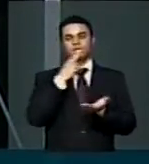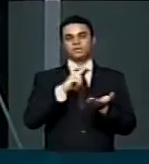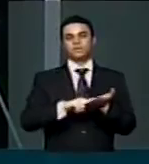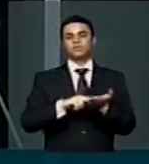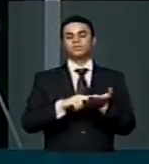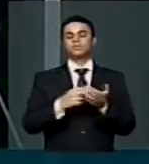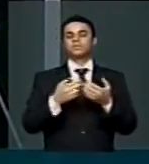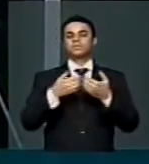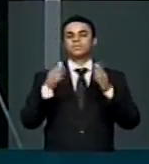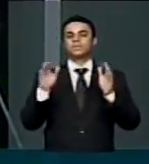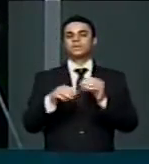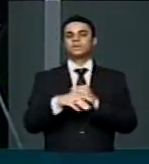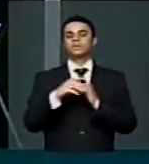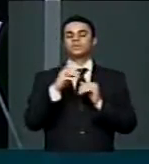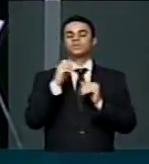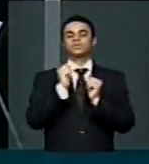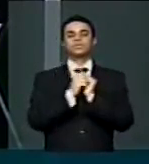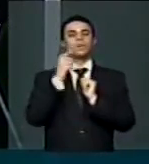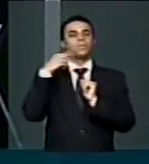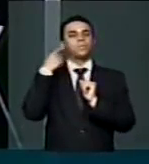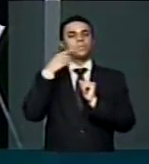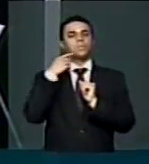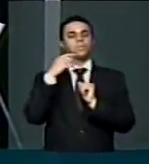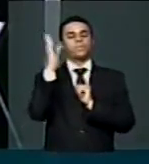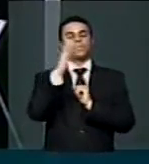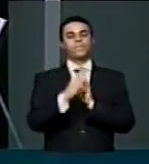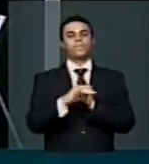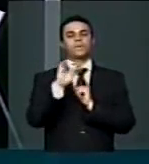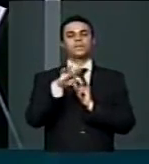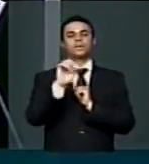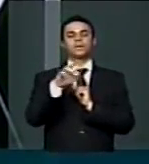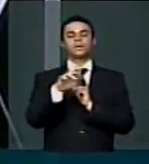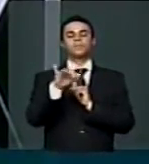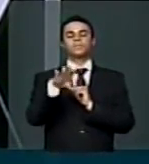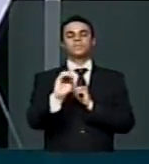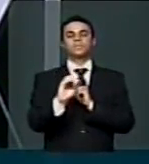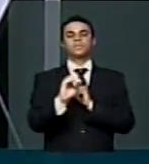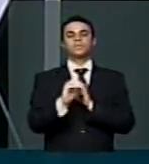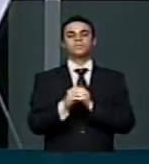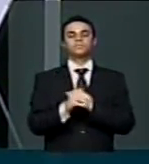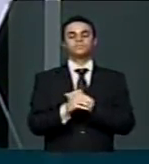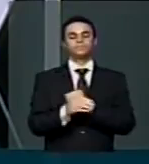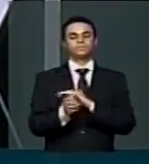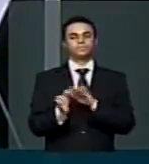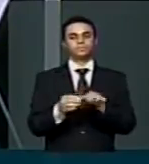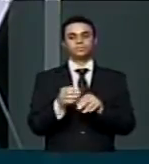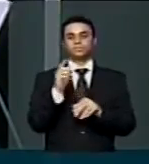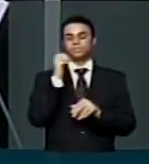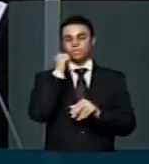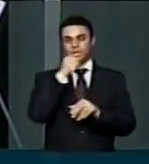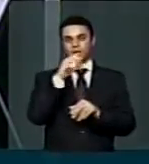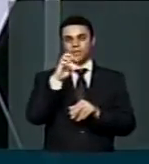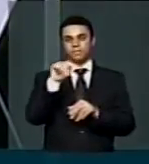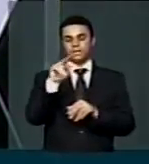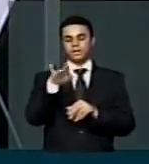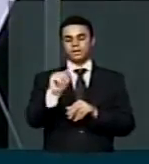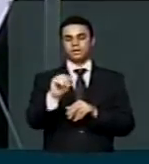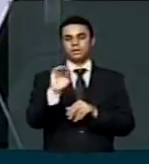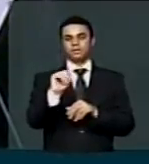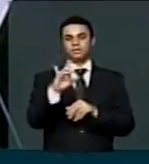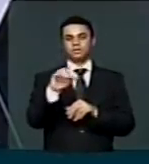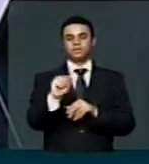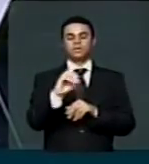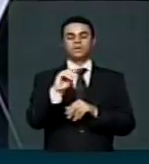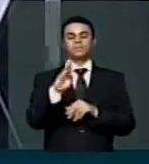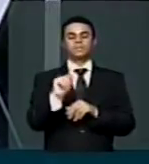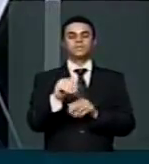Delegação de Advogados Brasileiros Do Intercâmbio Jurídico de 2003 ao Sudão Maria Tassiana Campos de Araújo, da UAB do